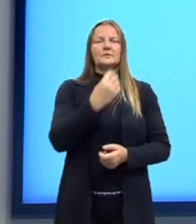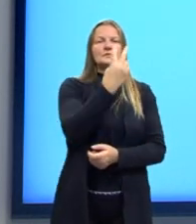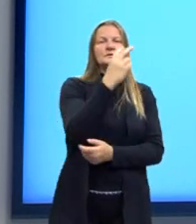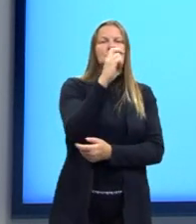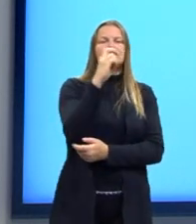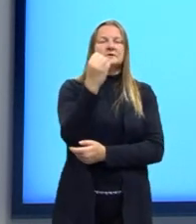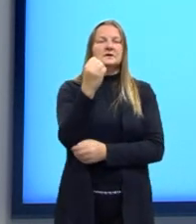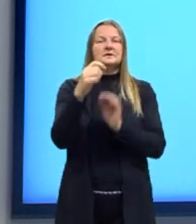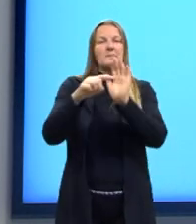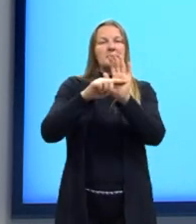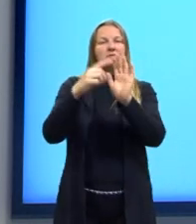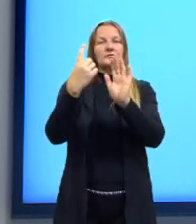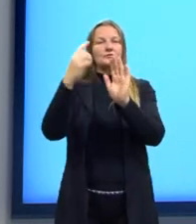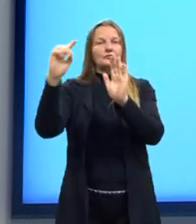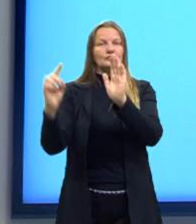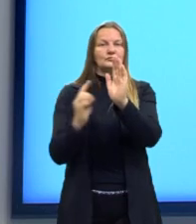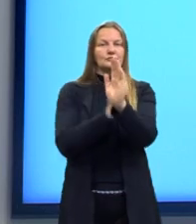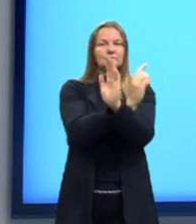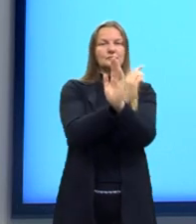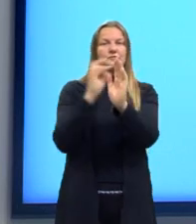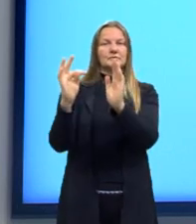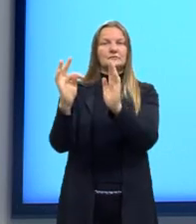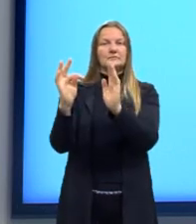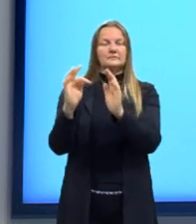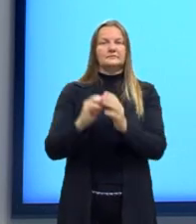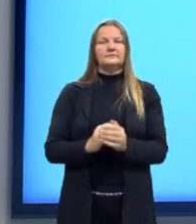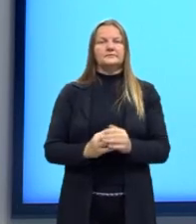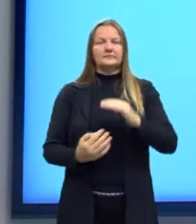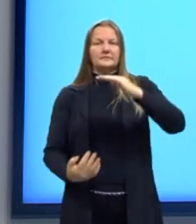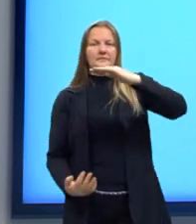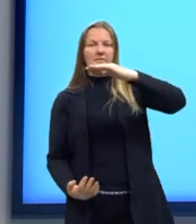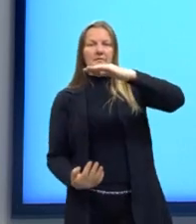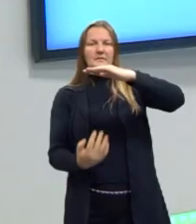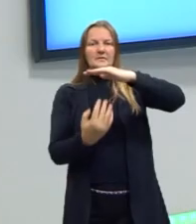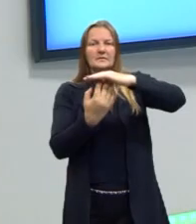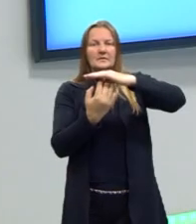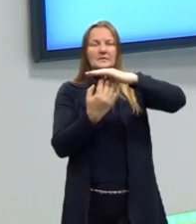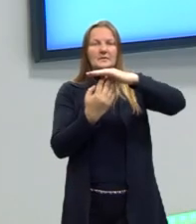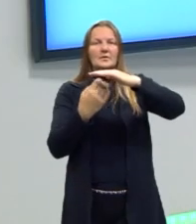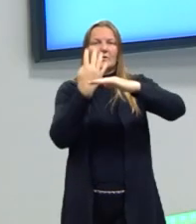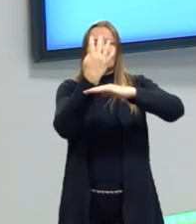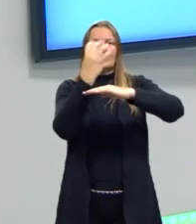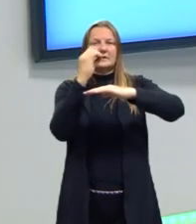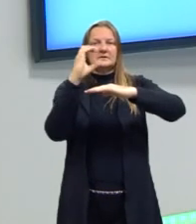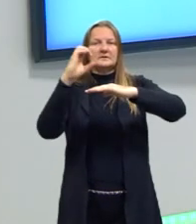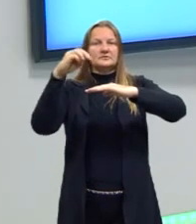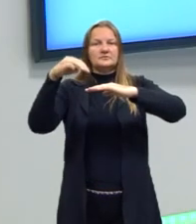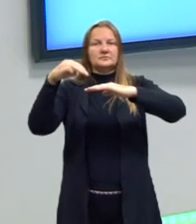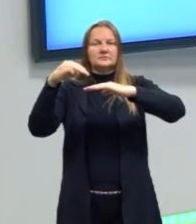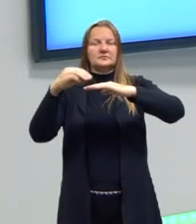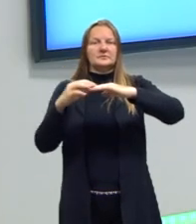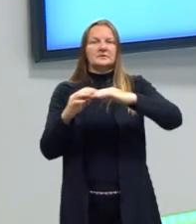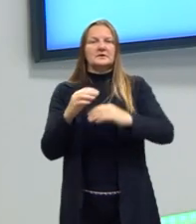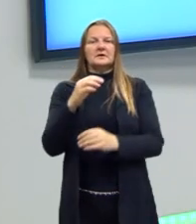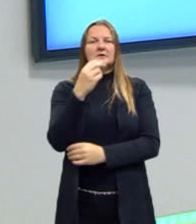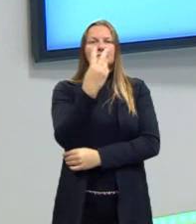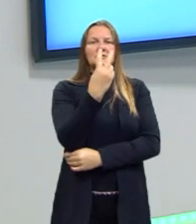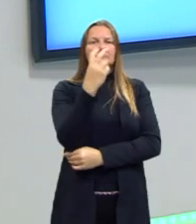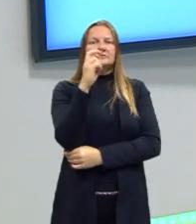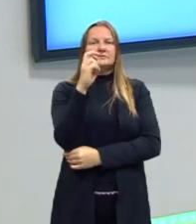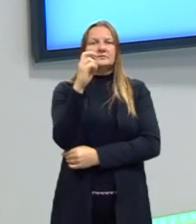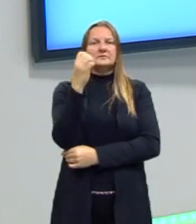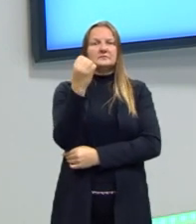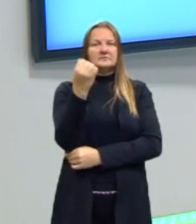subtrair 1. Então para a nossa planta ali chegar na altura máxima de 40 centímetros, ela leva